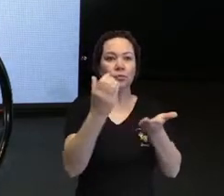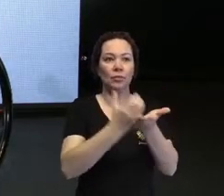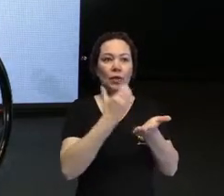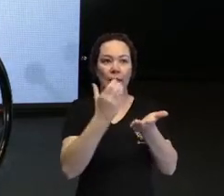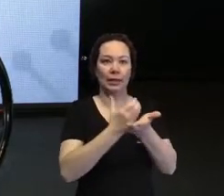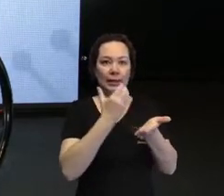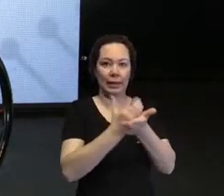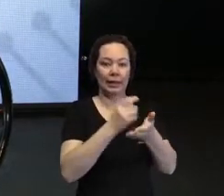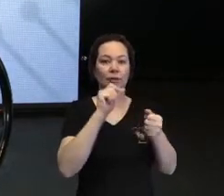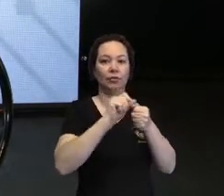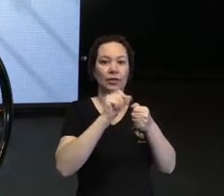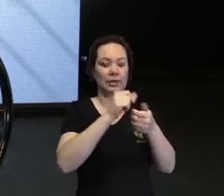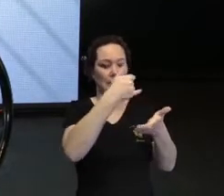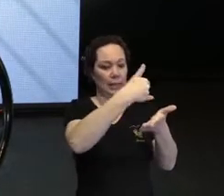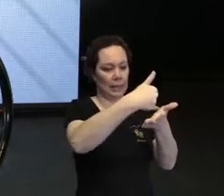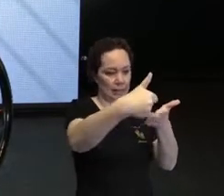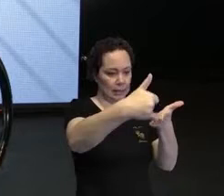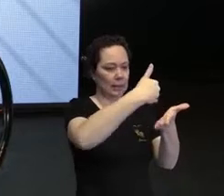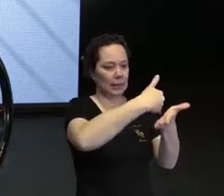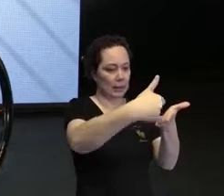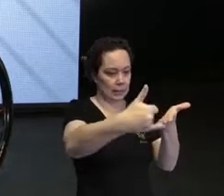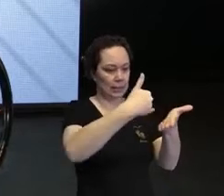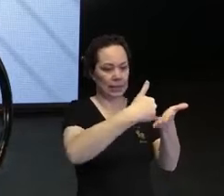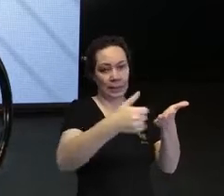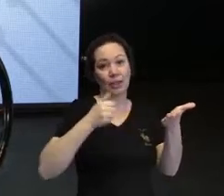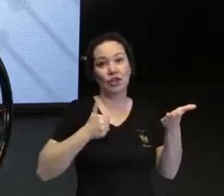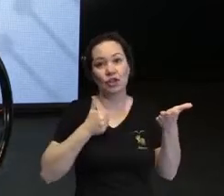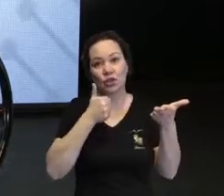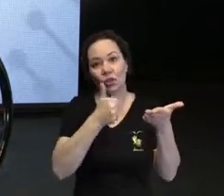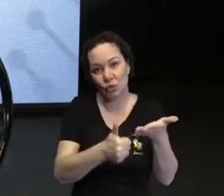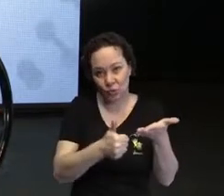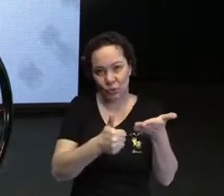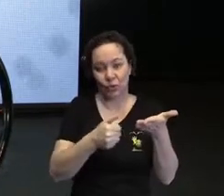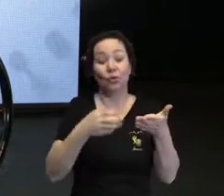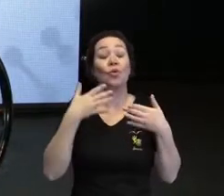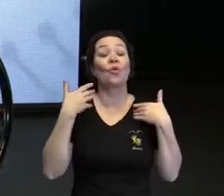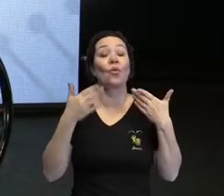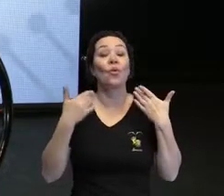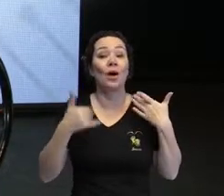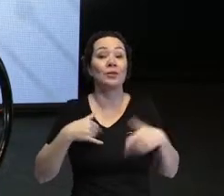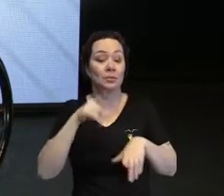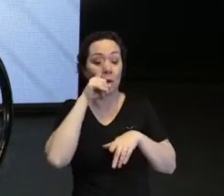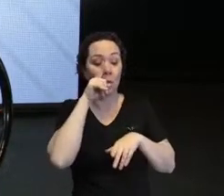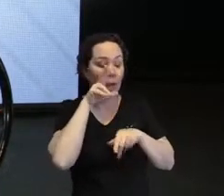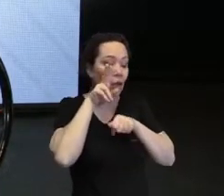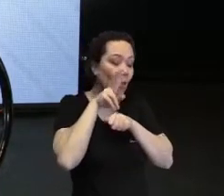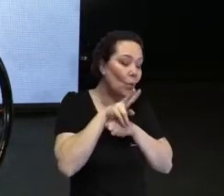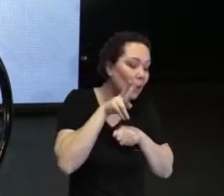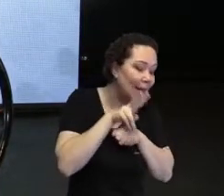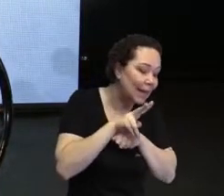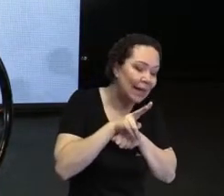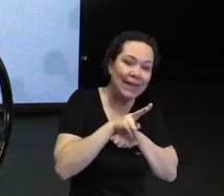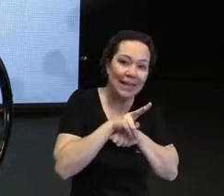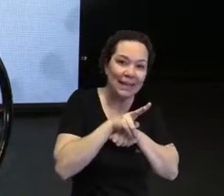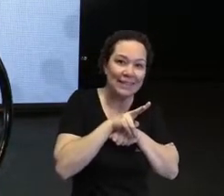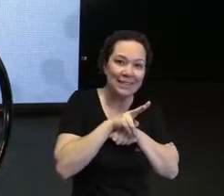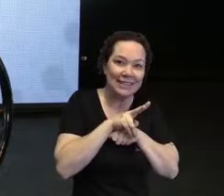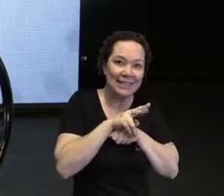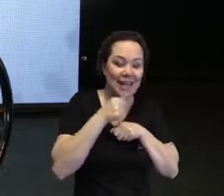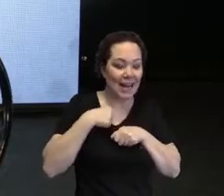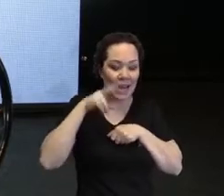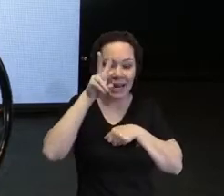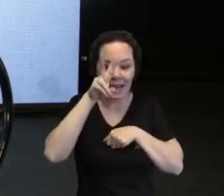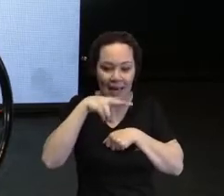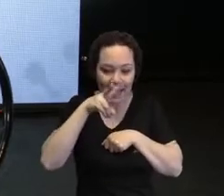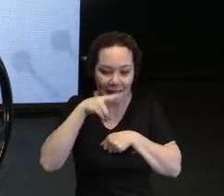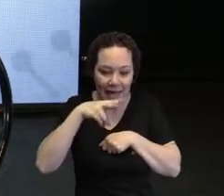linha a linha. Isso me emociona dizer, porque mostra o quanto de dedicação e de cuidado ela envolveu naquilo. ela lia para